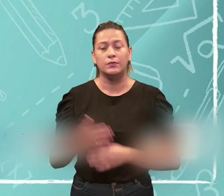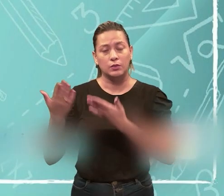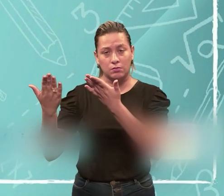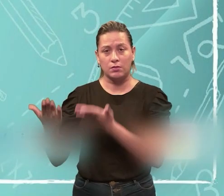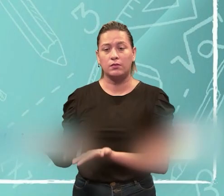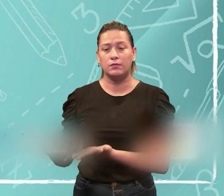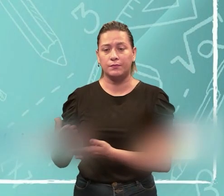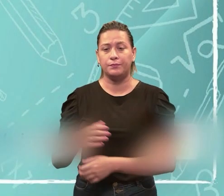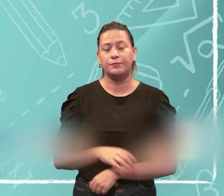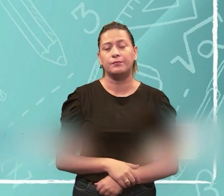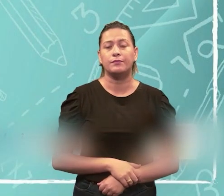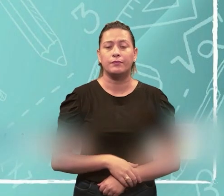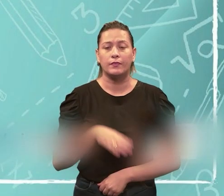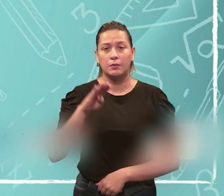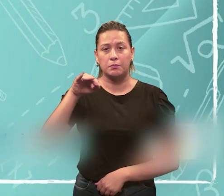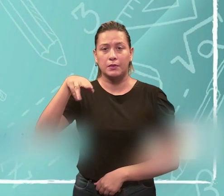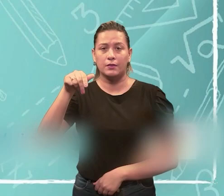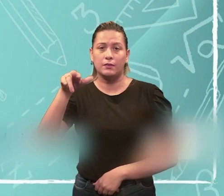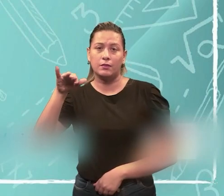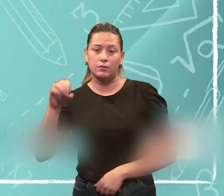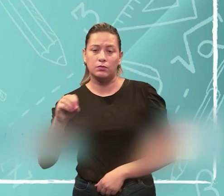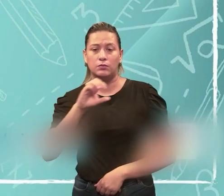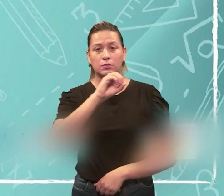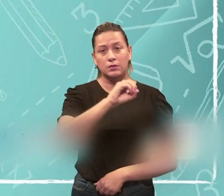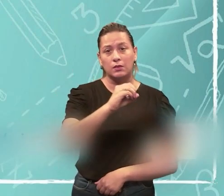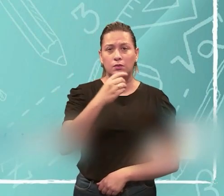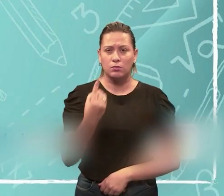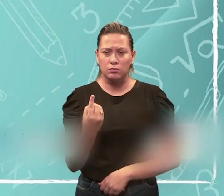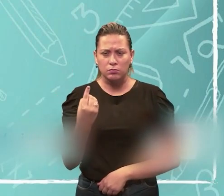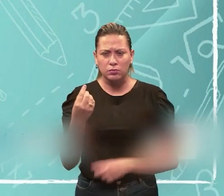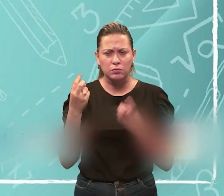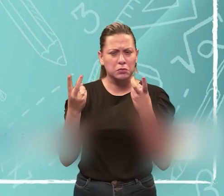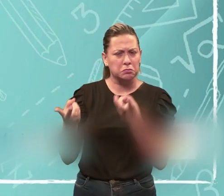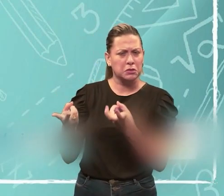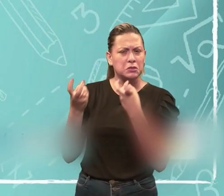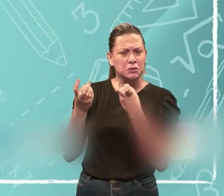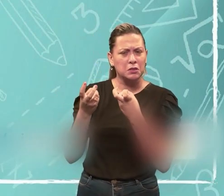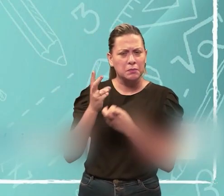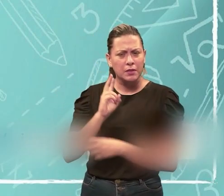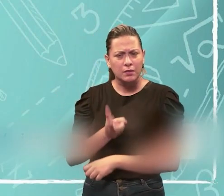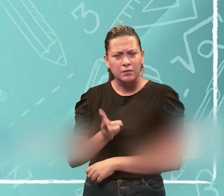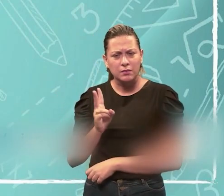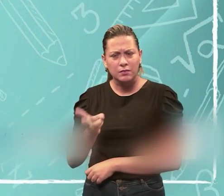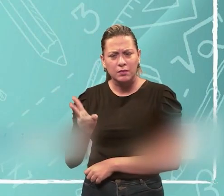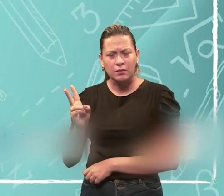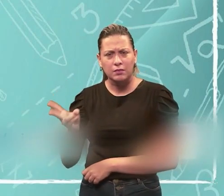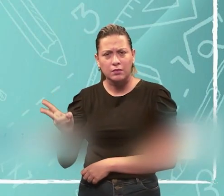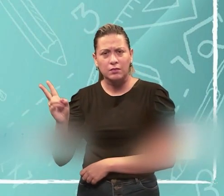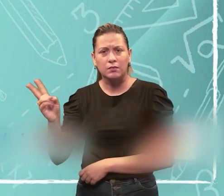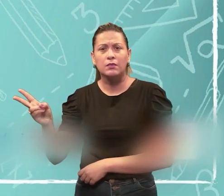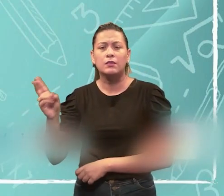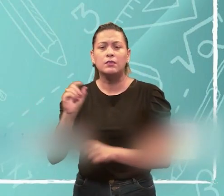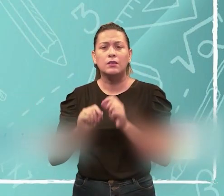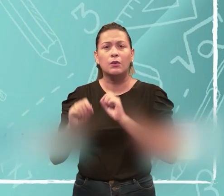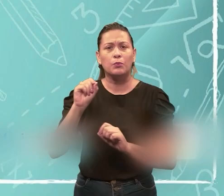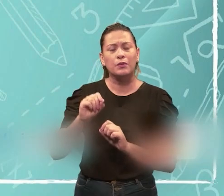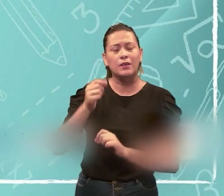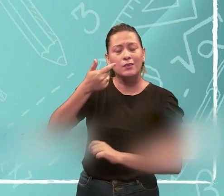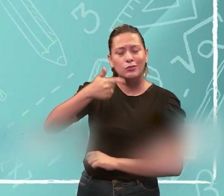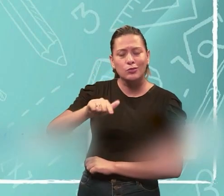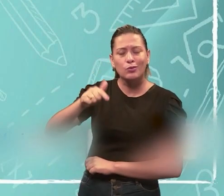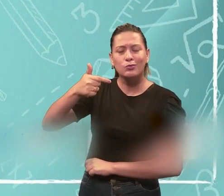aqui no binário, 0, é 0, 1. Se vocês observarem a sequência, ela é uma sequência de